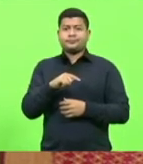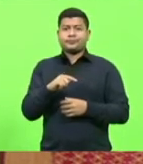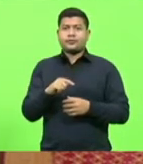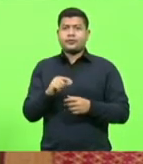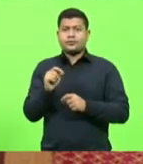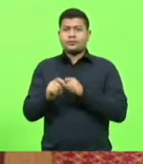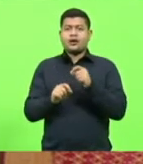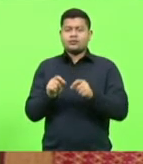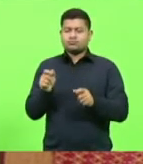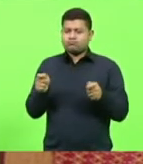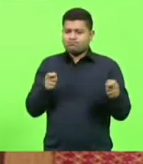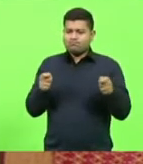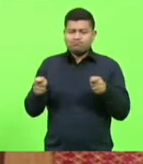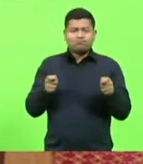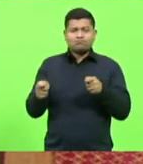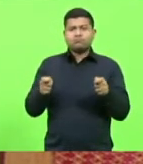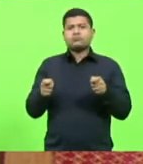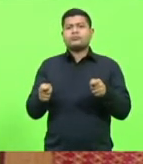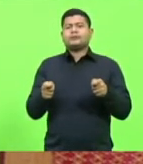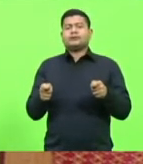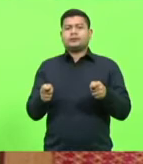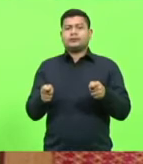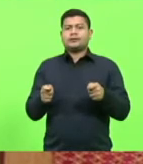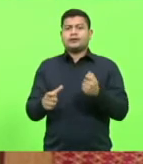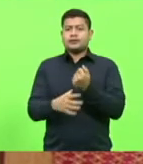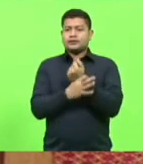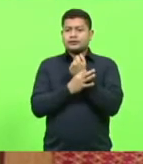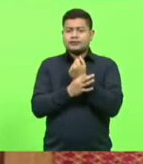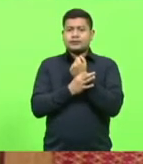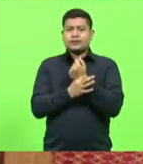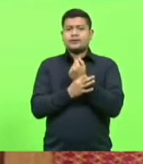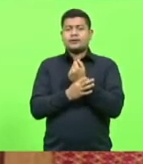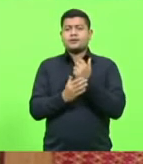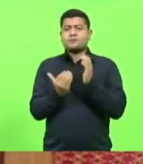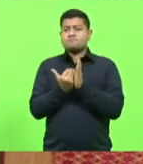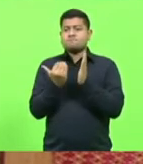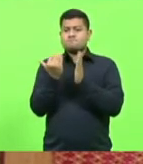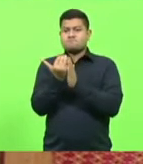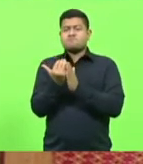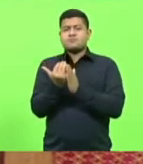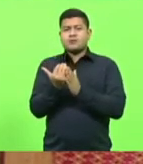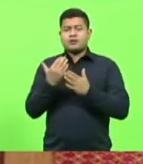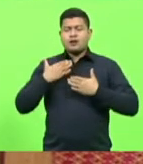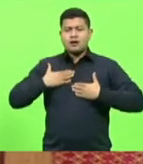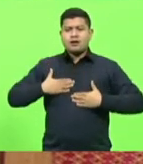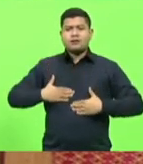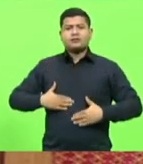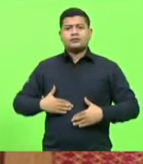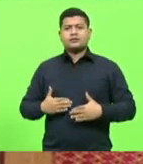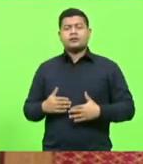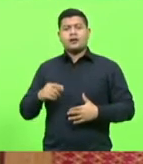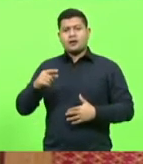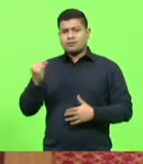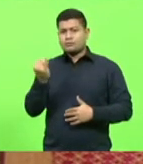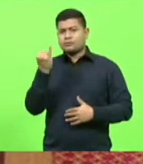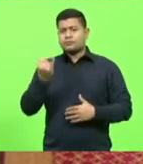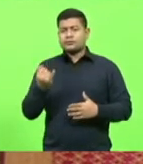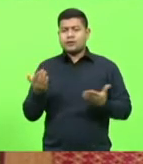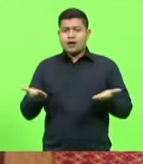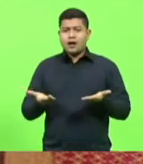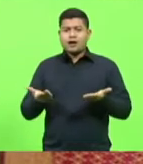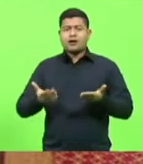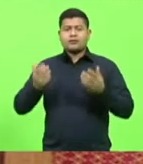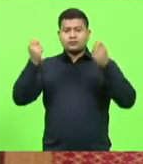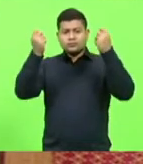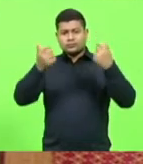controle com maior segurança, com maior tranquilidade. Então, fazer esse registro da condução